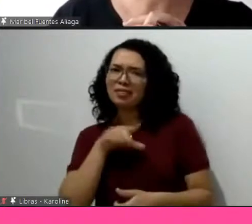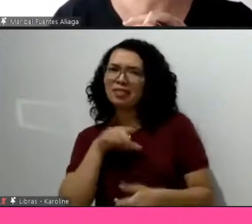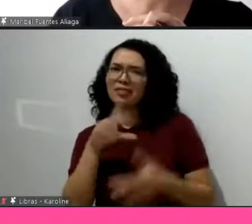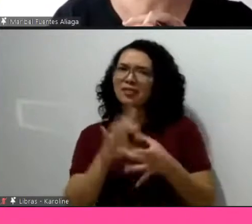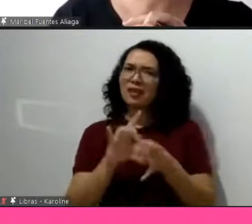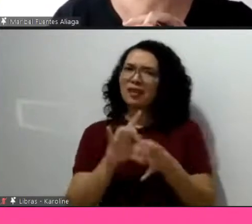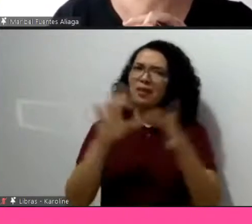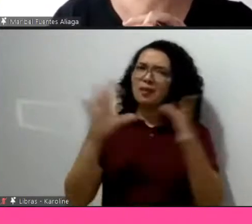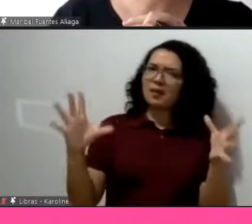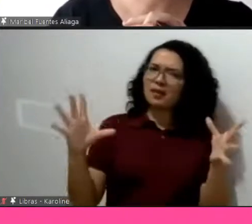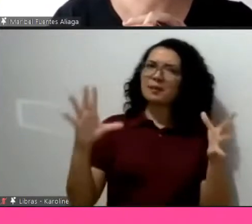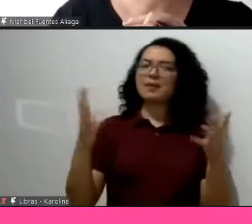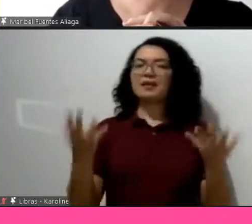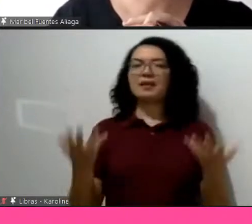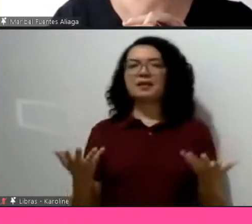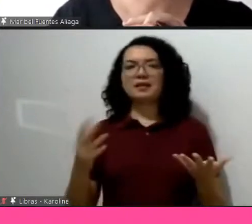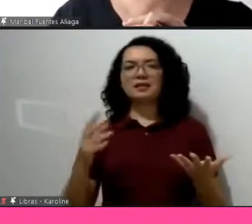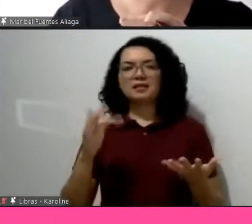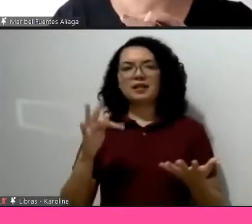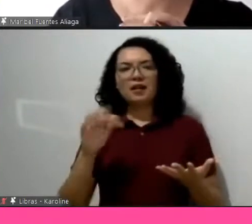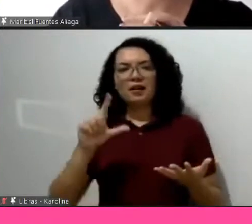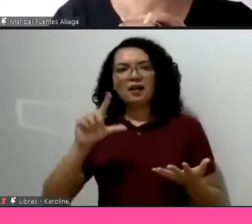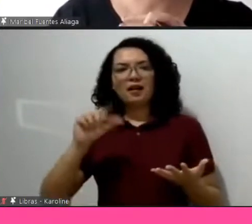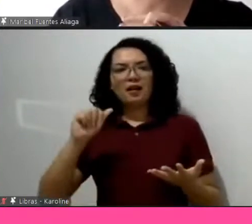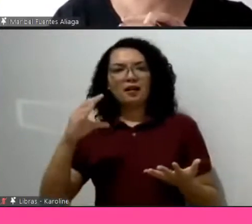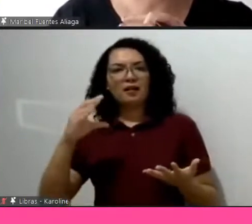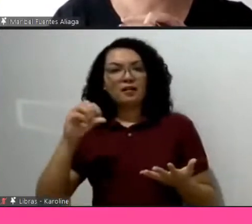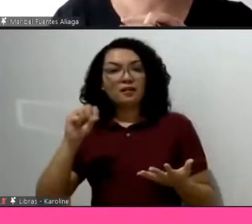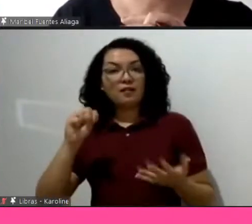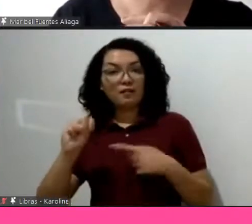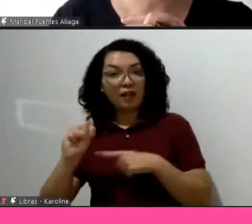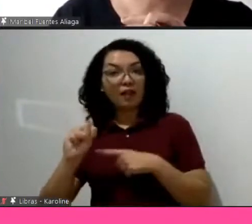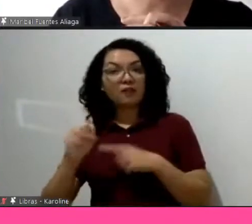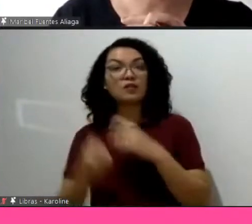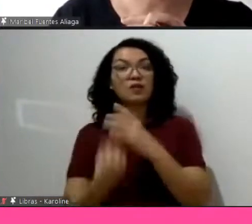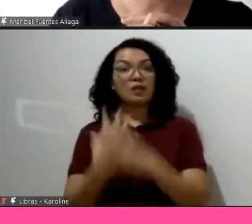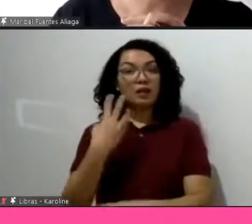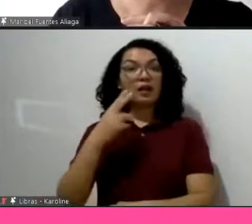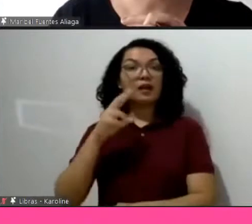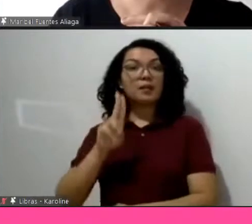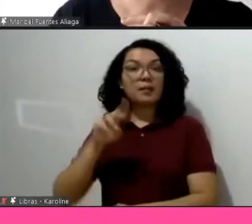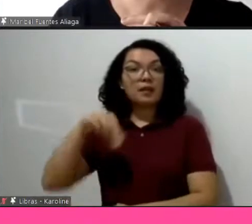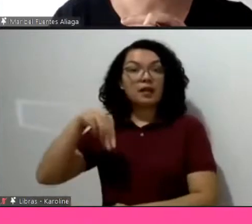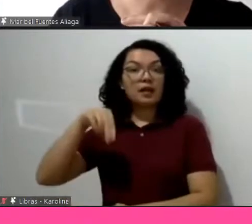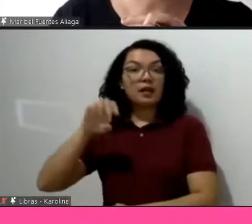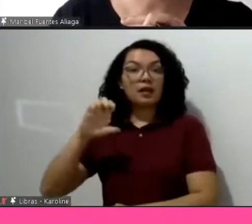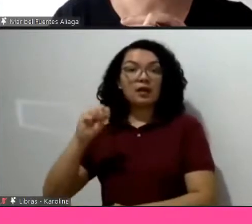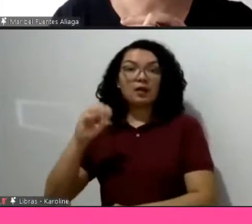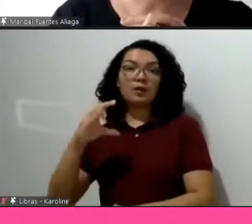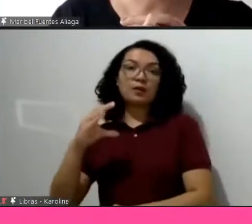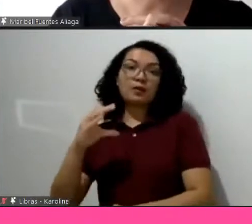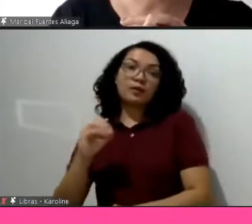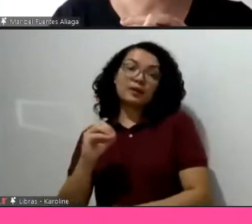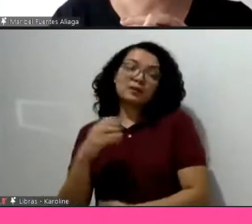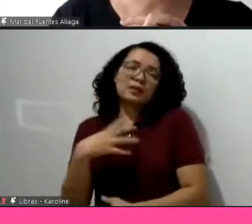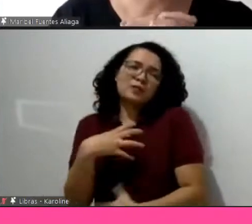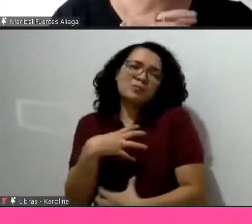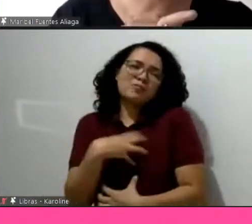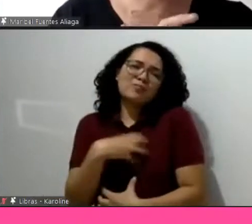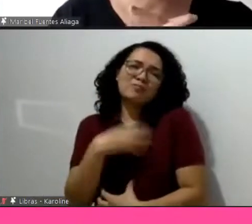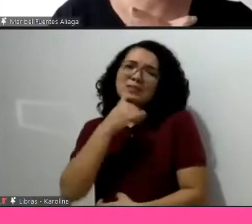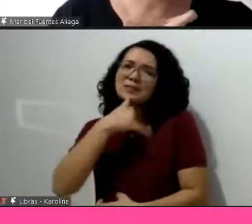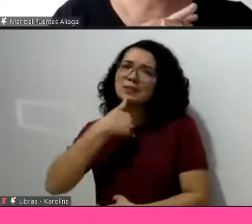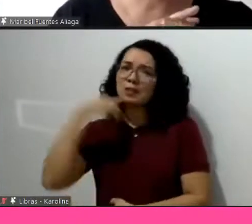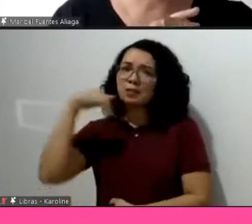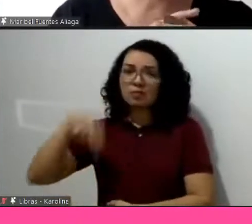internacional. A Flaxo foi criada com apoio da Unesco. E eu lamento muito que no Brasil, ainda mais com crise acadêmica toda